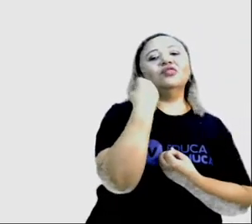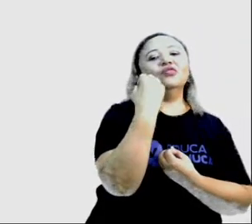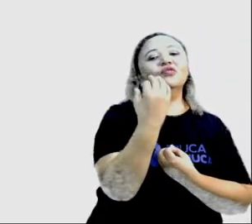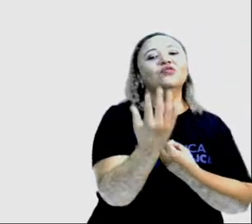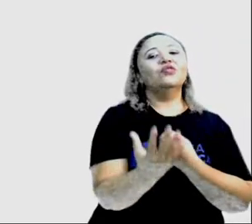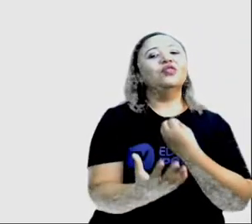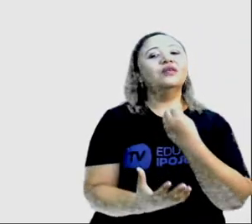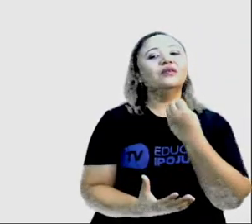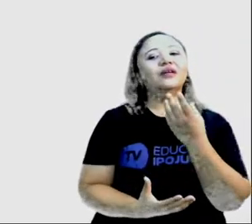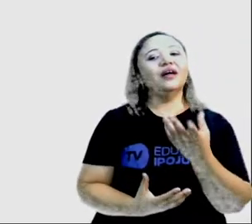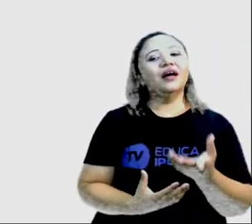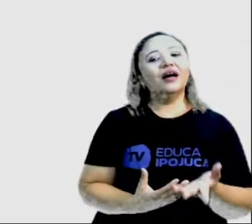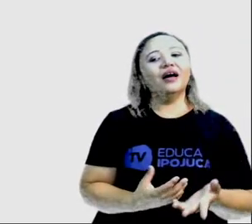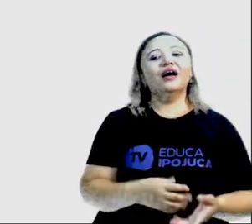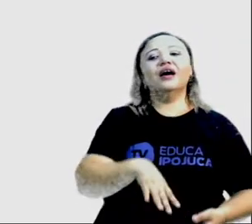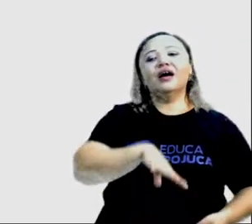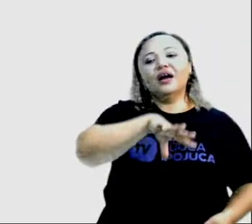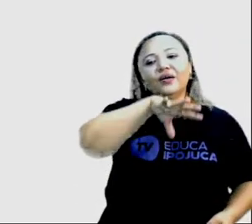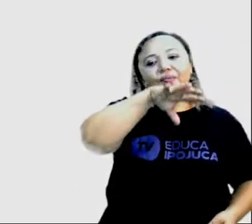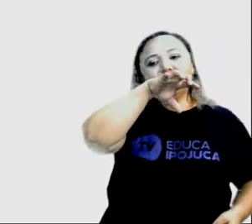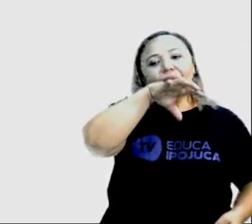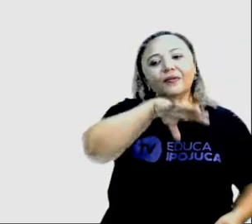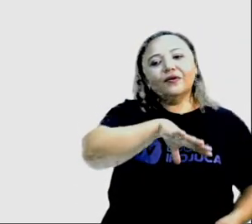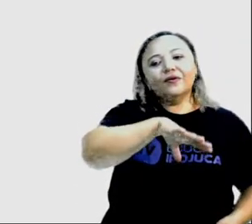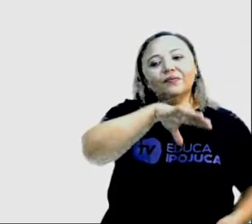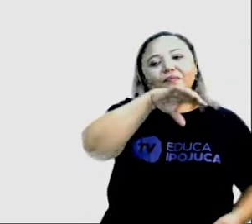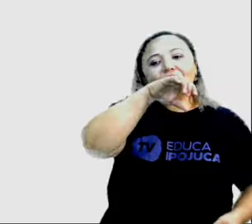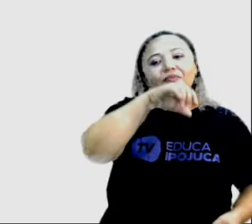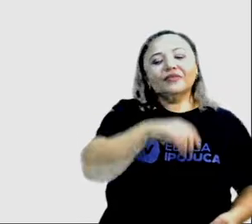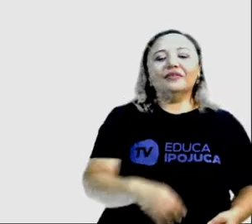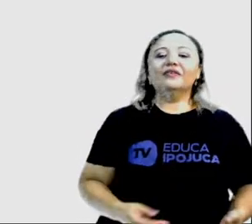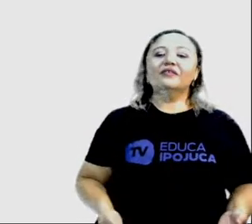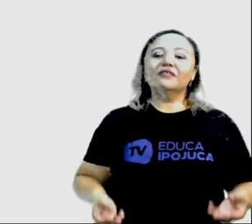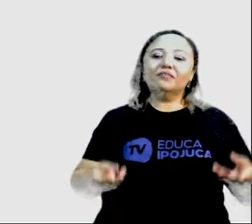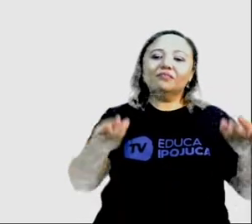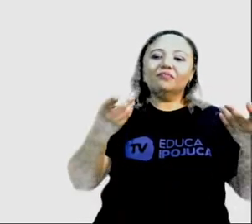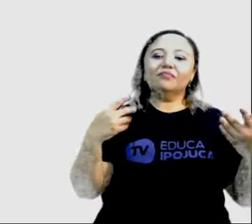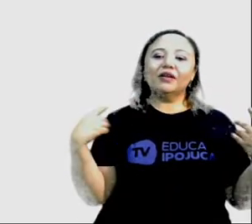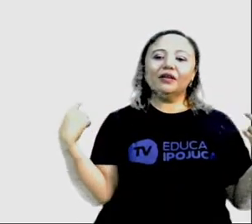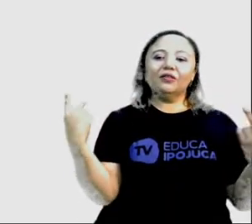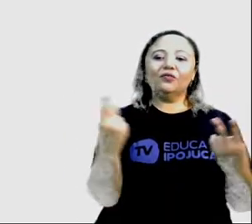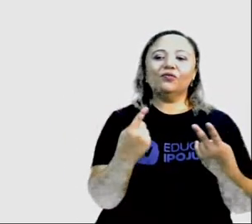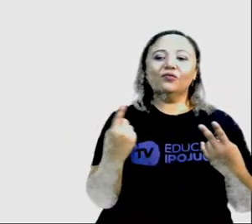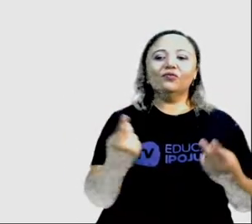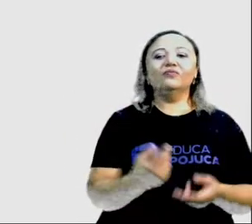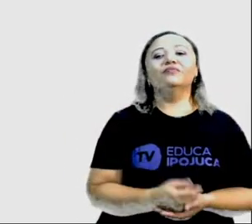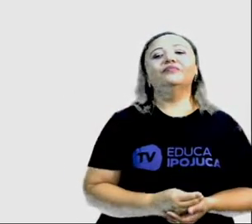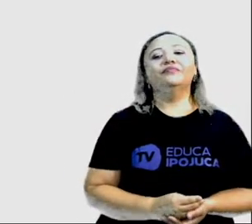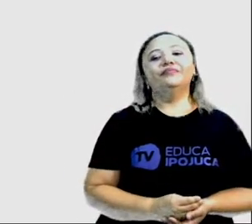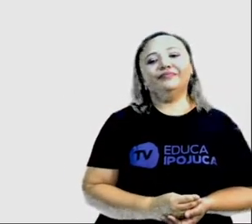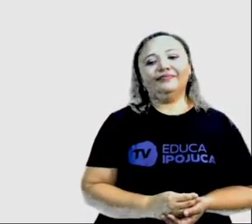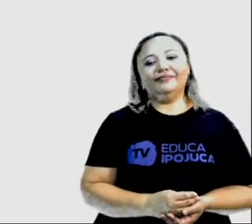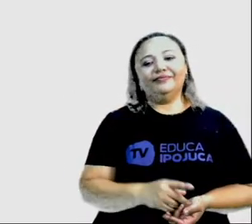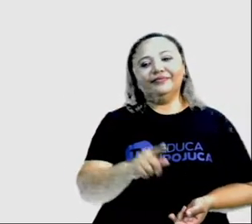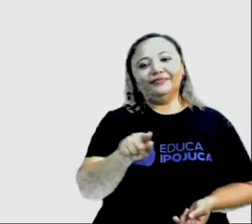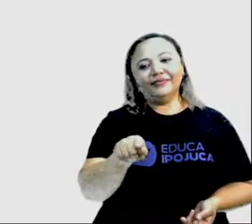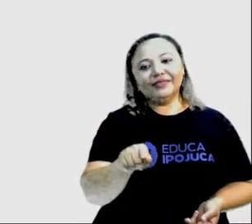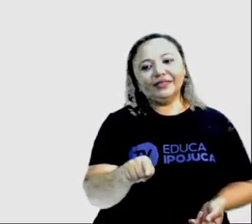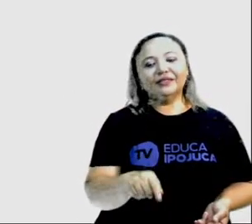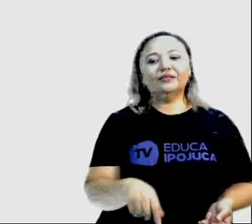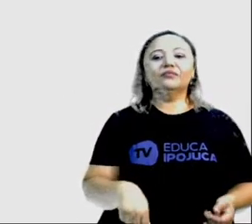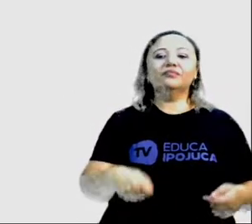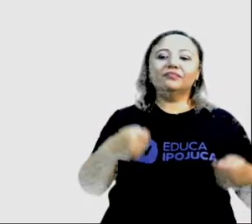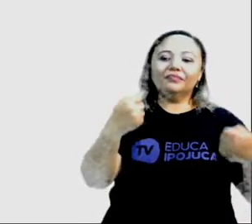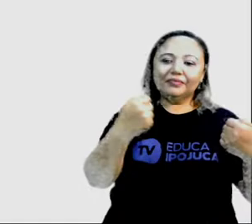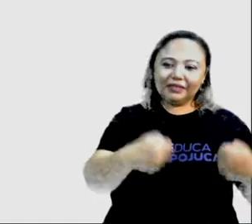eliminar, por liberar, por produzir o oxigênio. E para